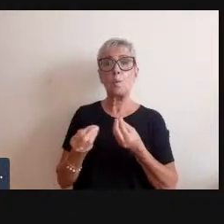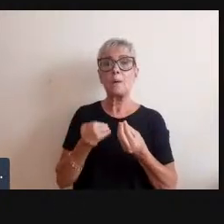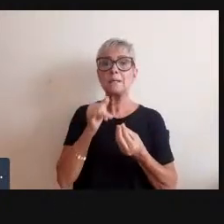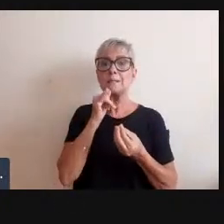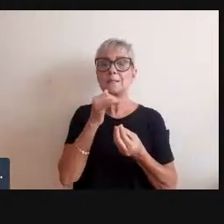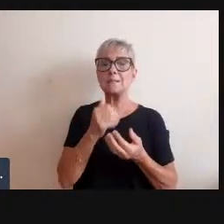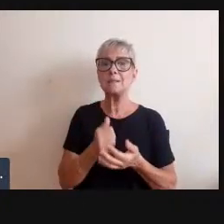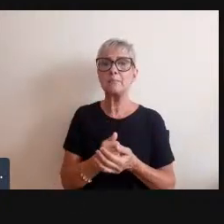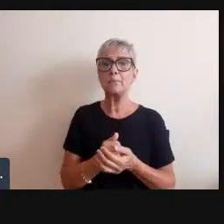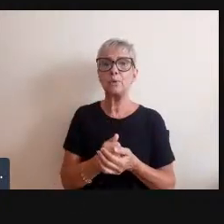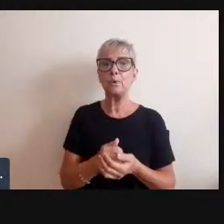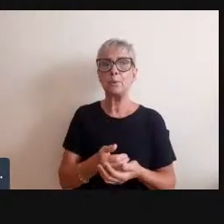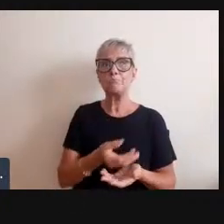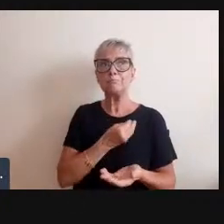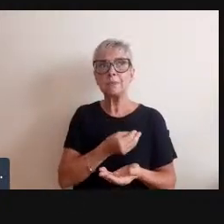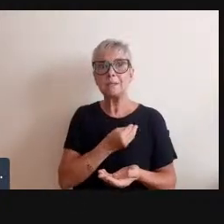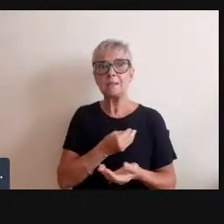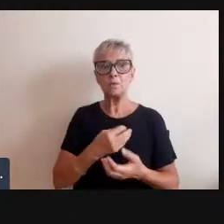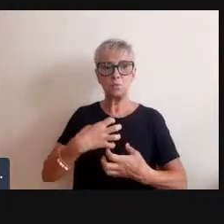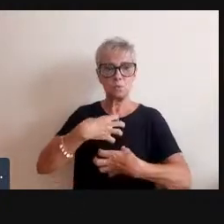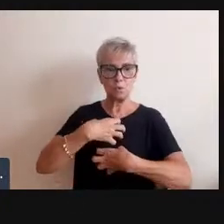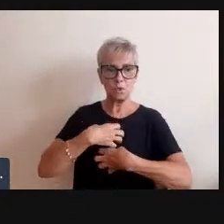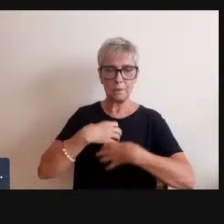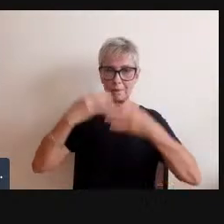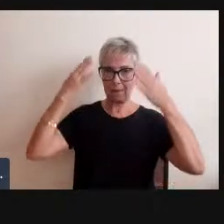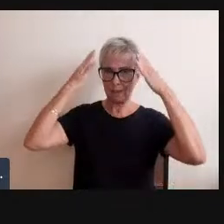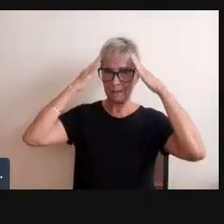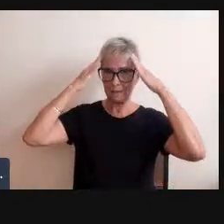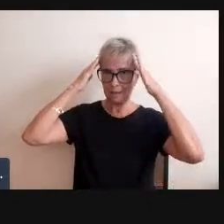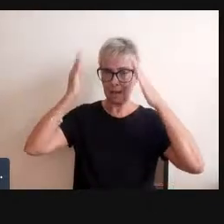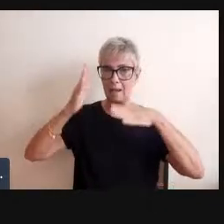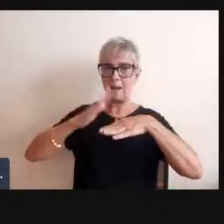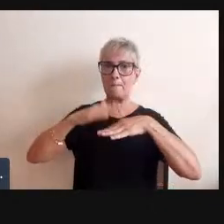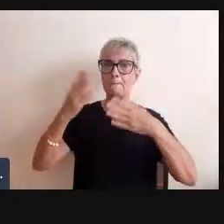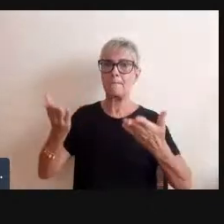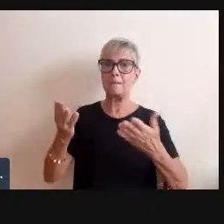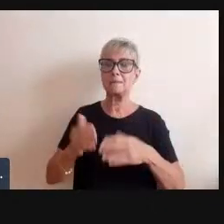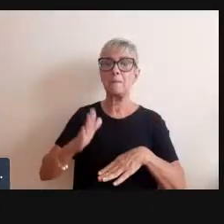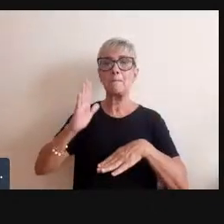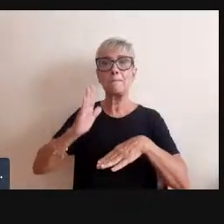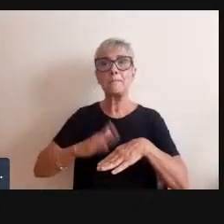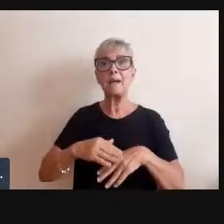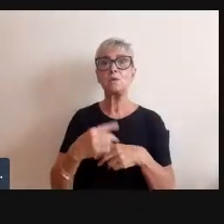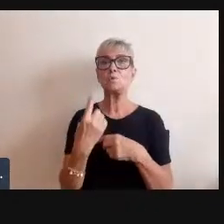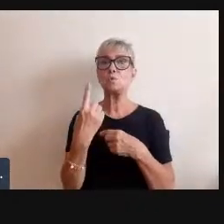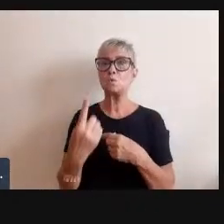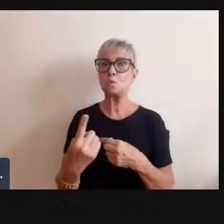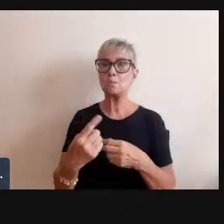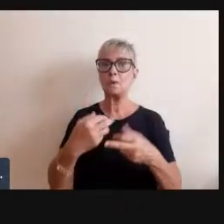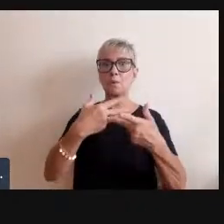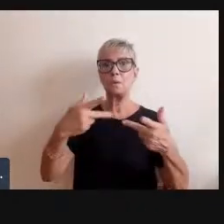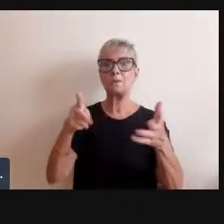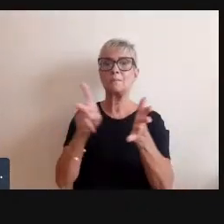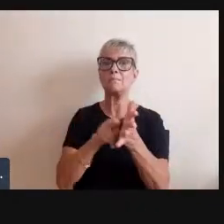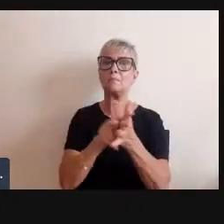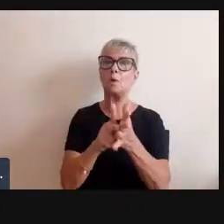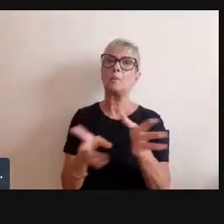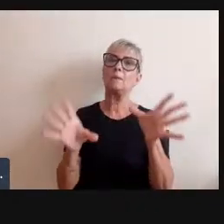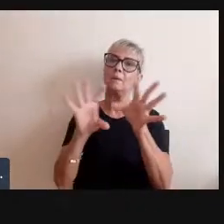é uma presença e uma forma de entender a mais, ou seja, mais um elemento dentro daquele contexto